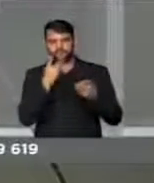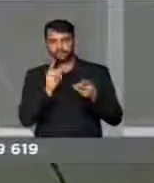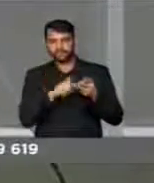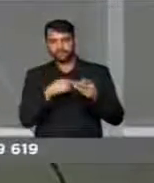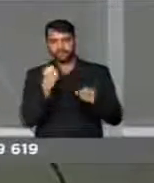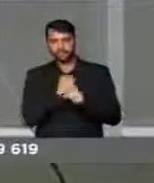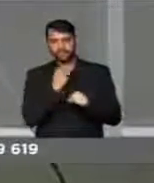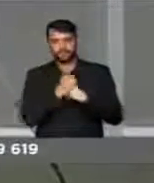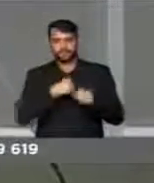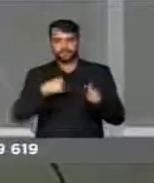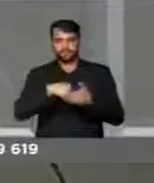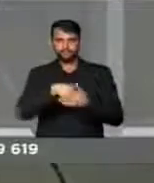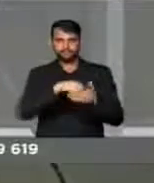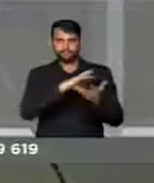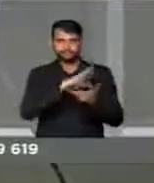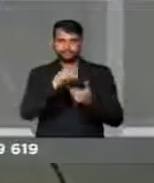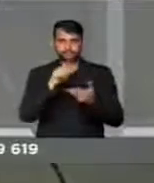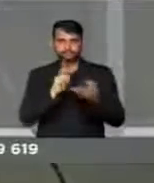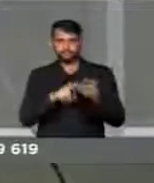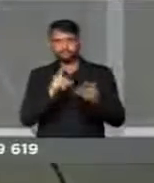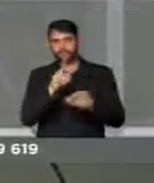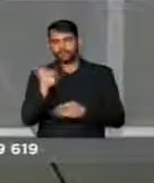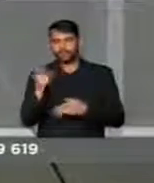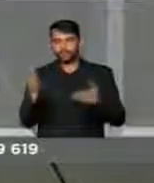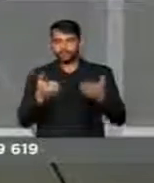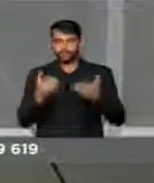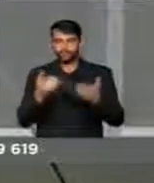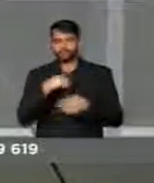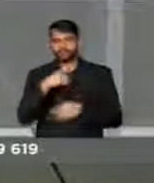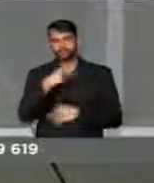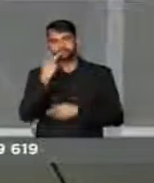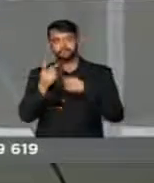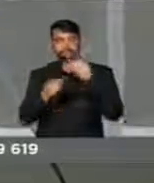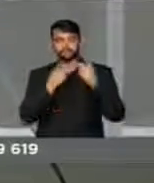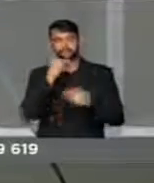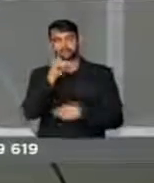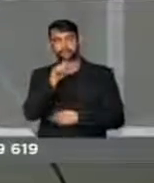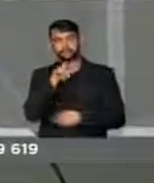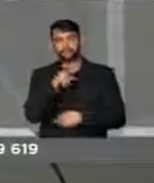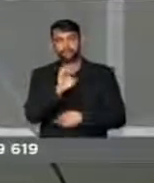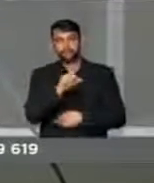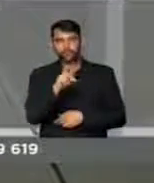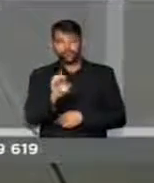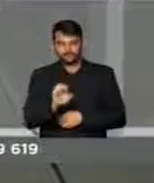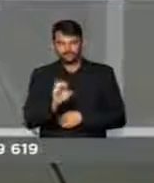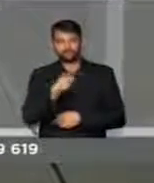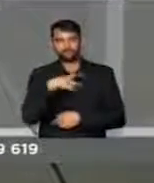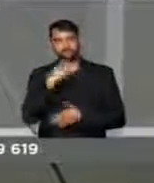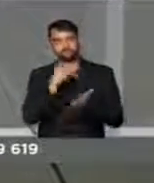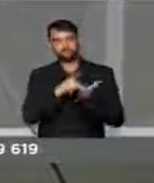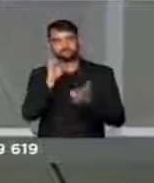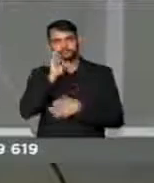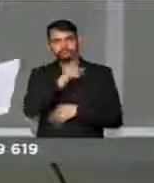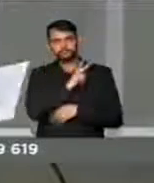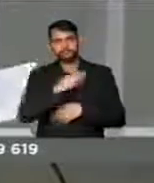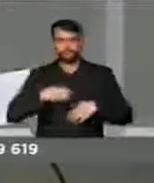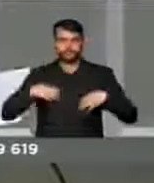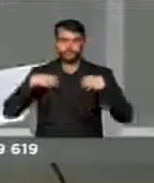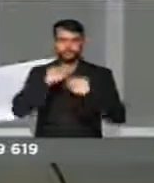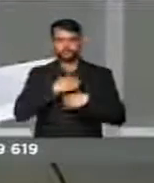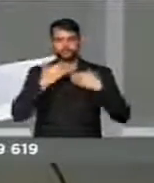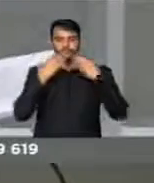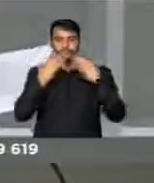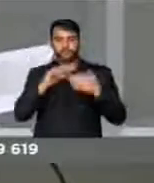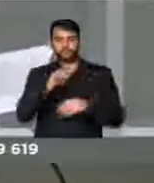das obras da Copa do Mundo. Os petistas hoje vêm alegar que é golpe. Na verdade, senhor presidente, o desespero